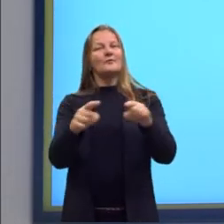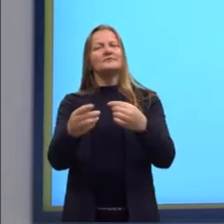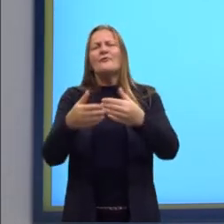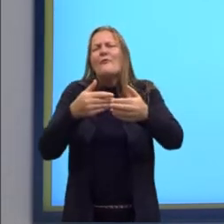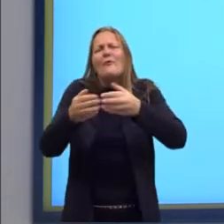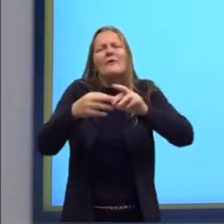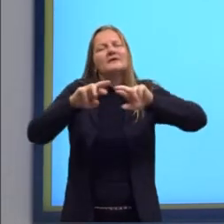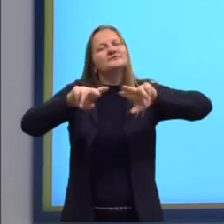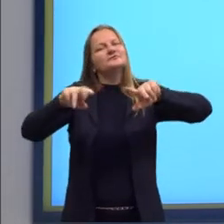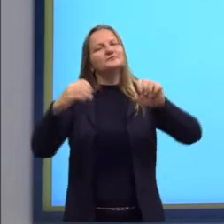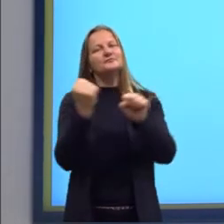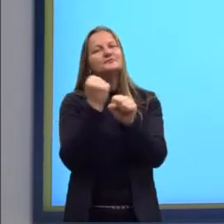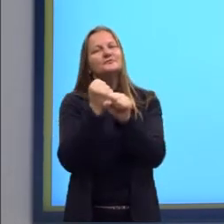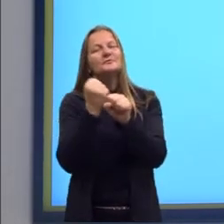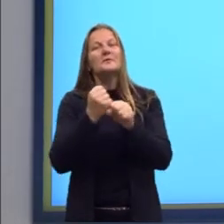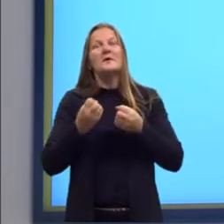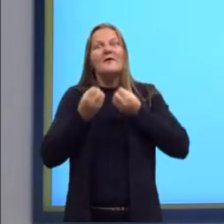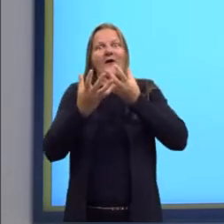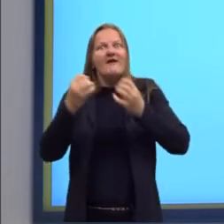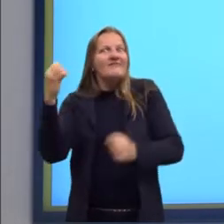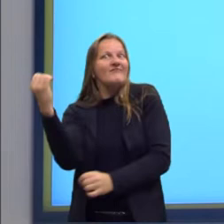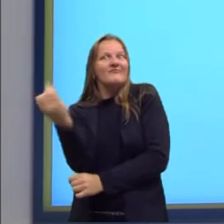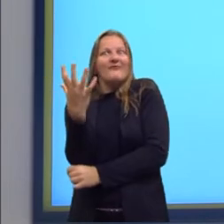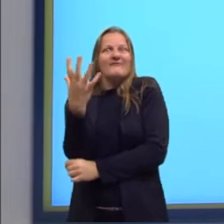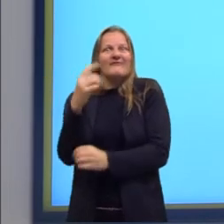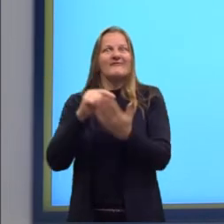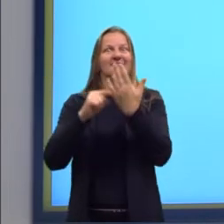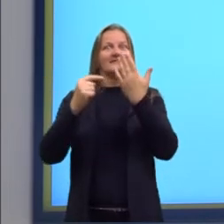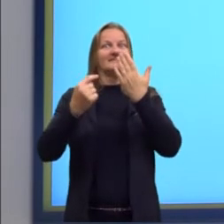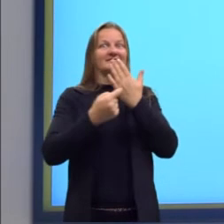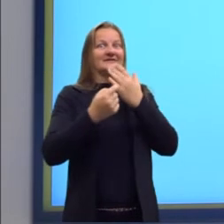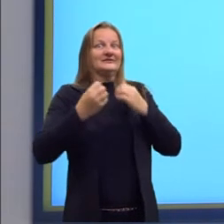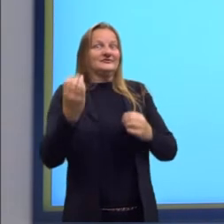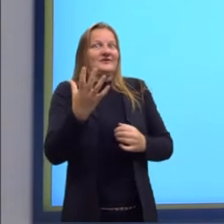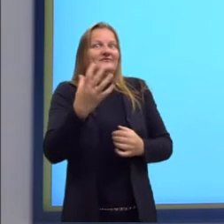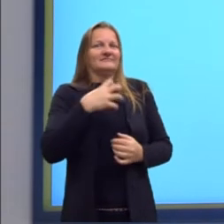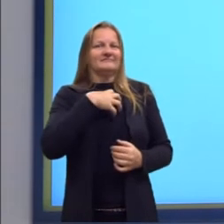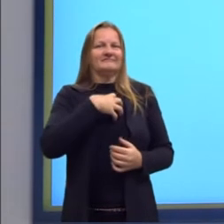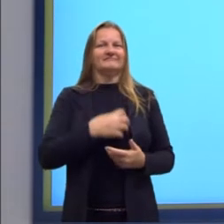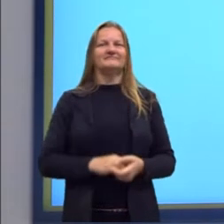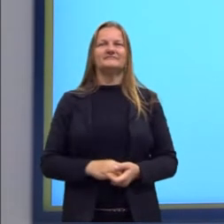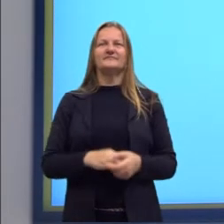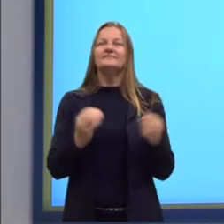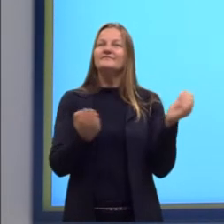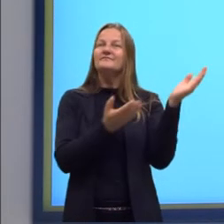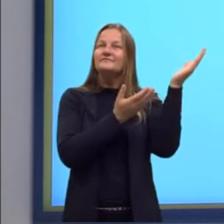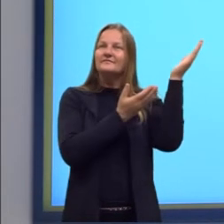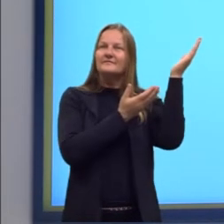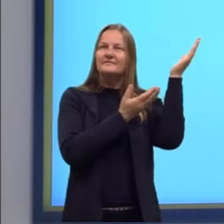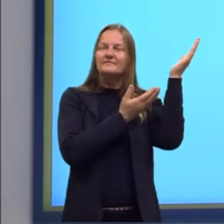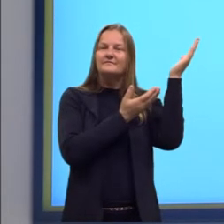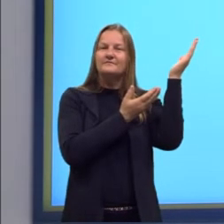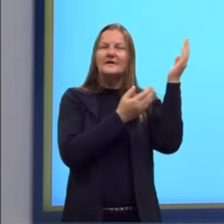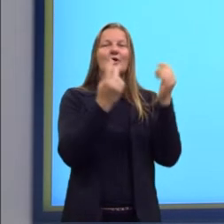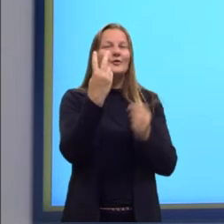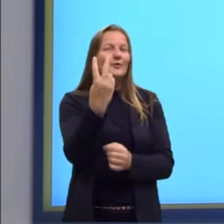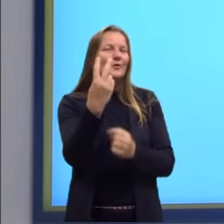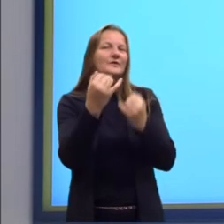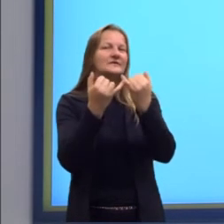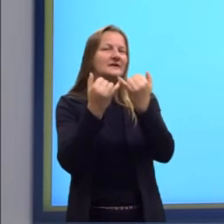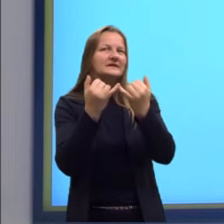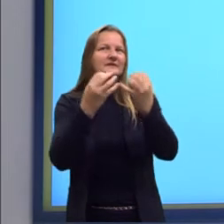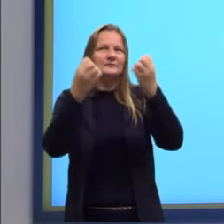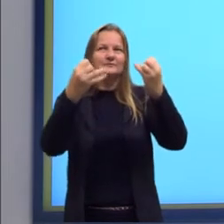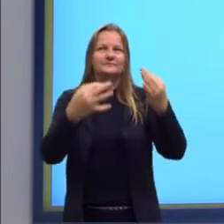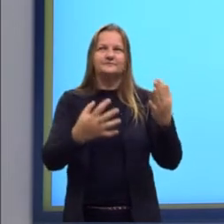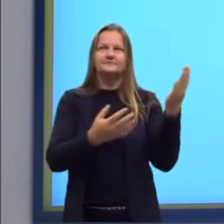outro tipo de obra, dando-lhe um novo sentido. E eu trouxe para vocês dois exemplos aqui.